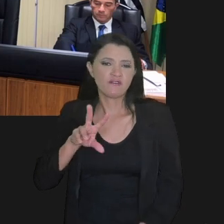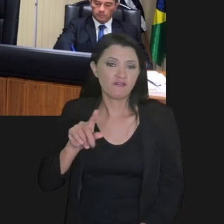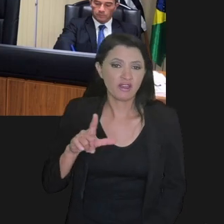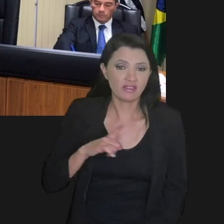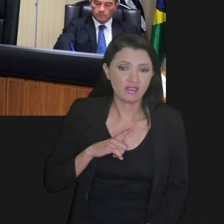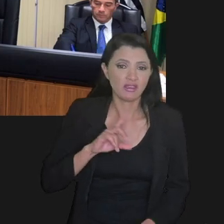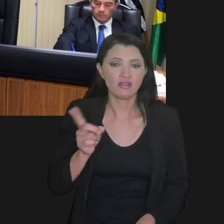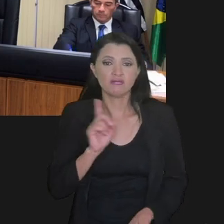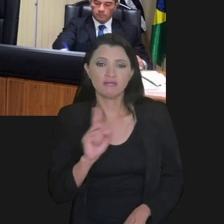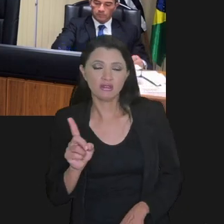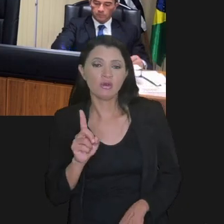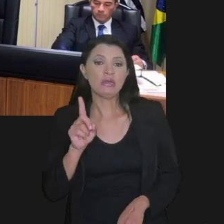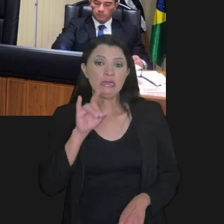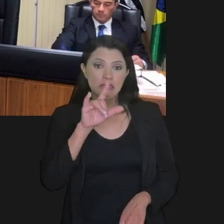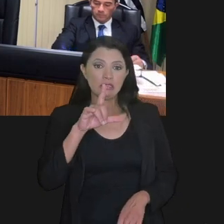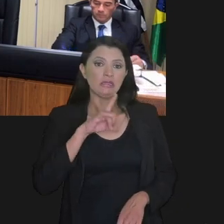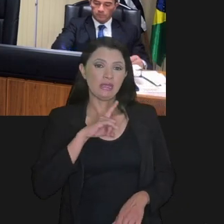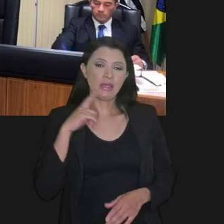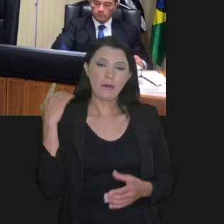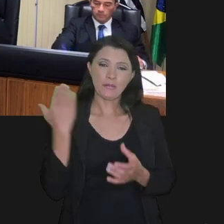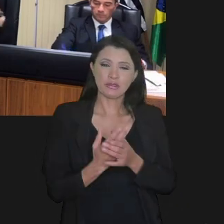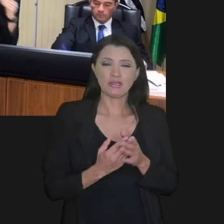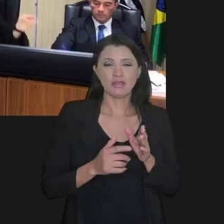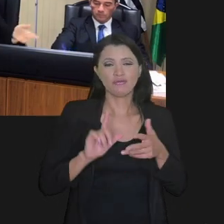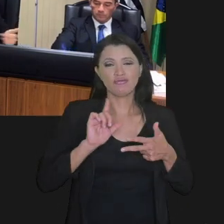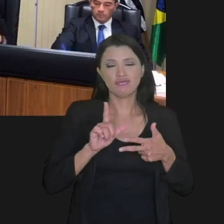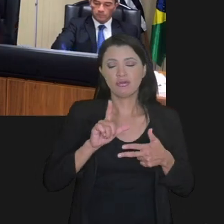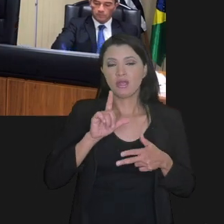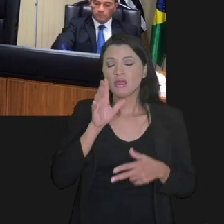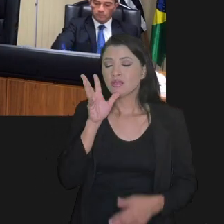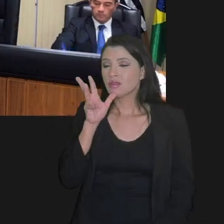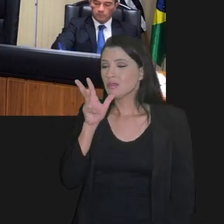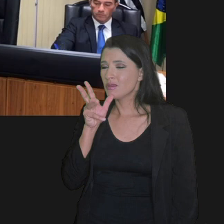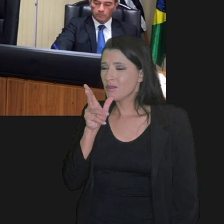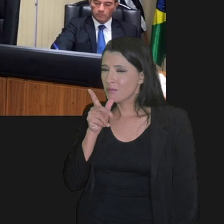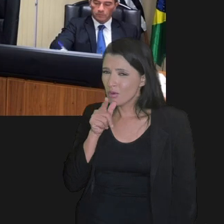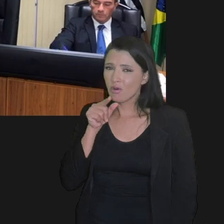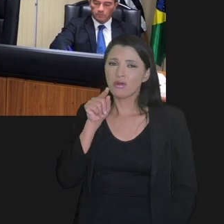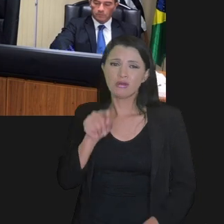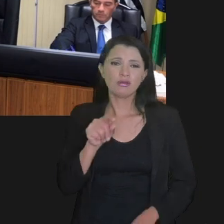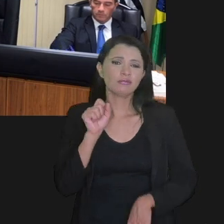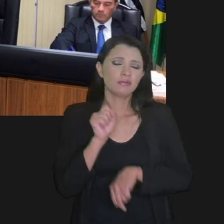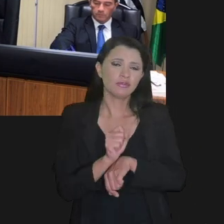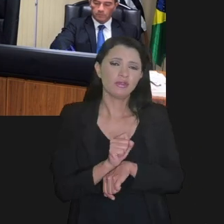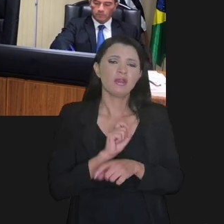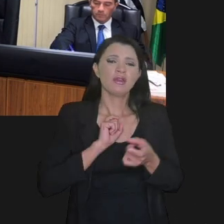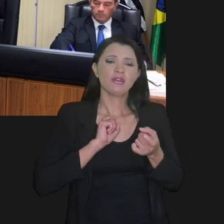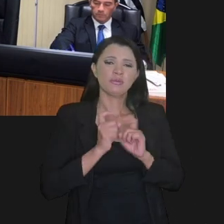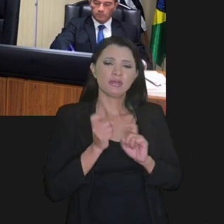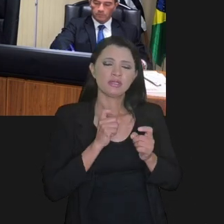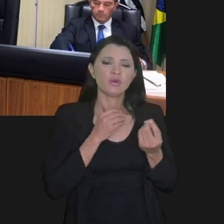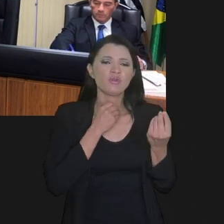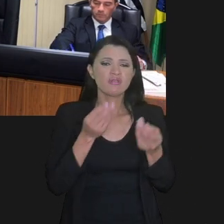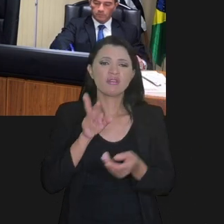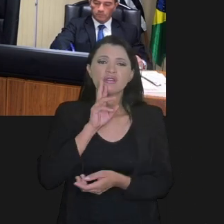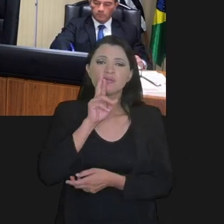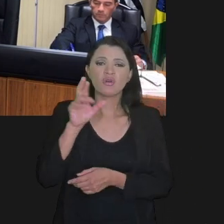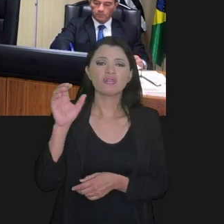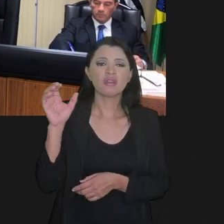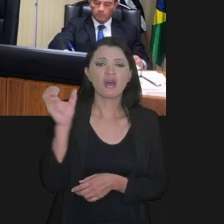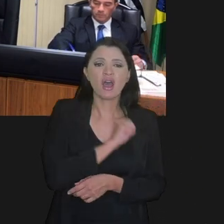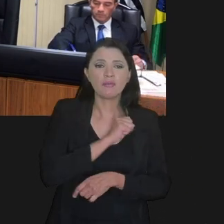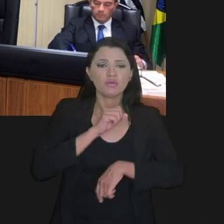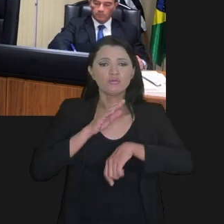refis? Não vai ter refis? E quando tem, é um processo legislativo bastante demorado. Isso impedia que a administração